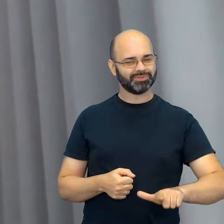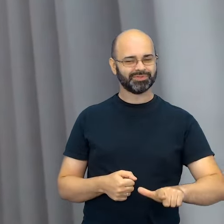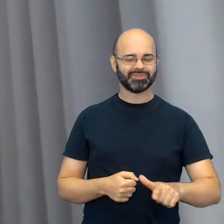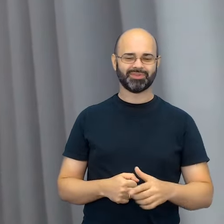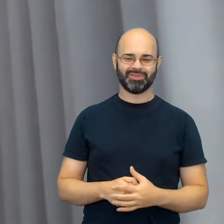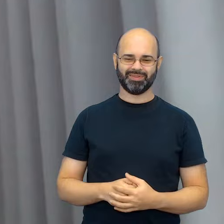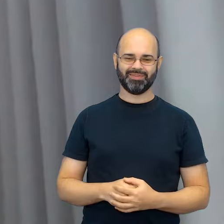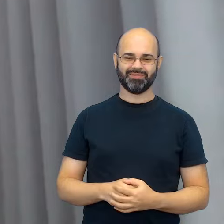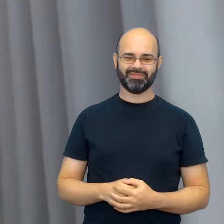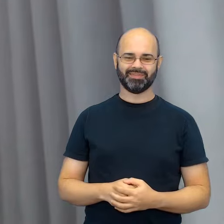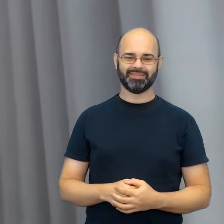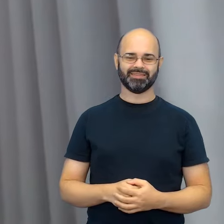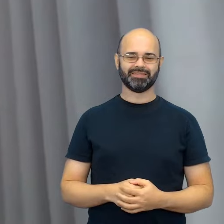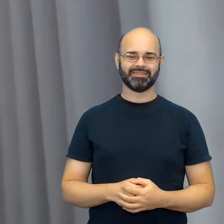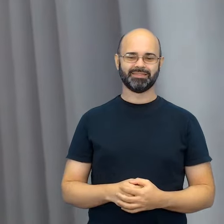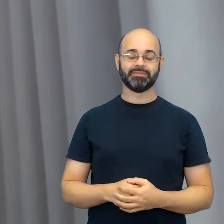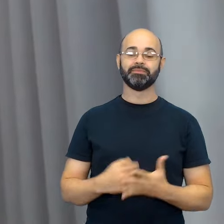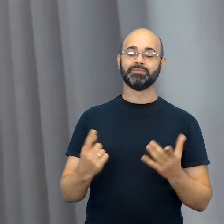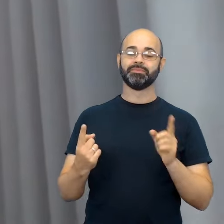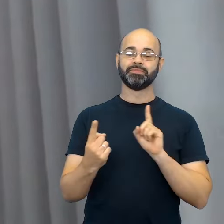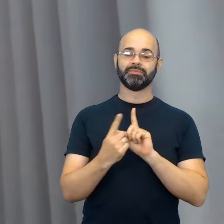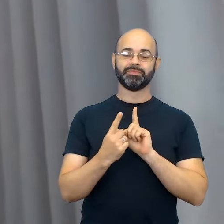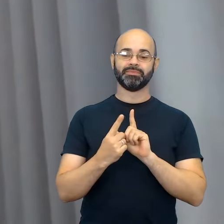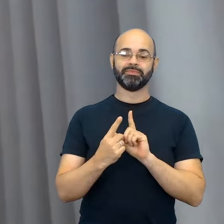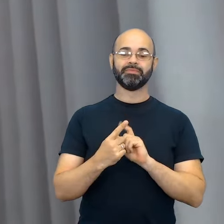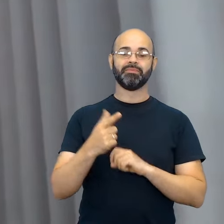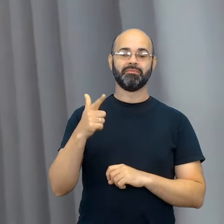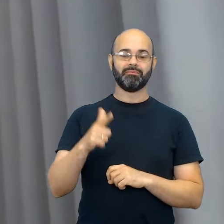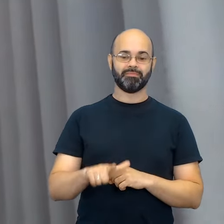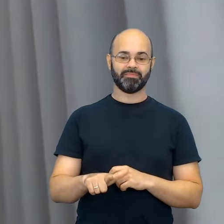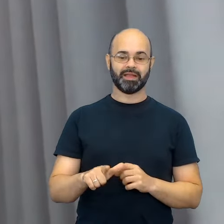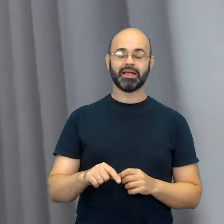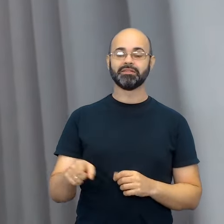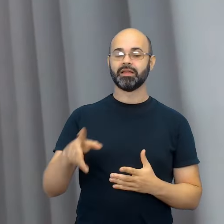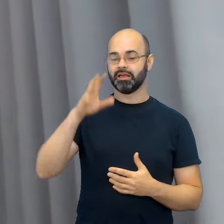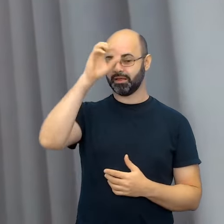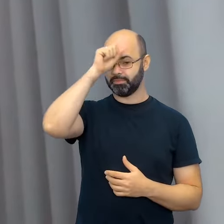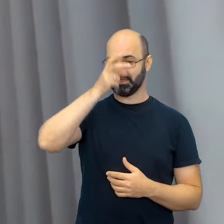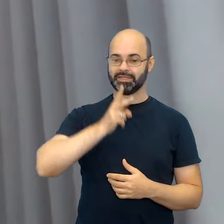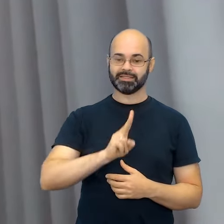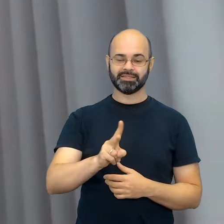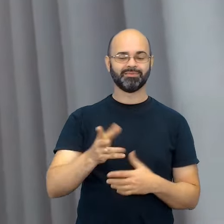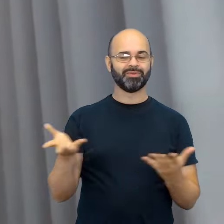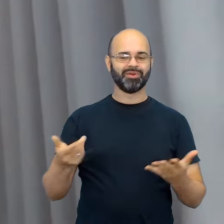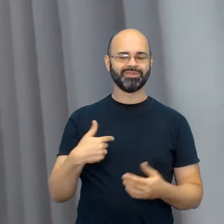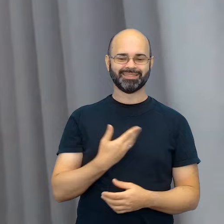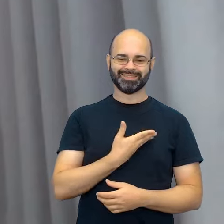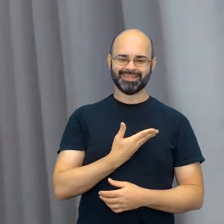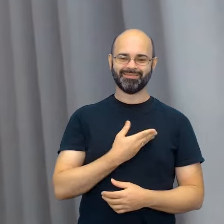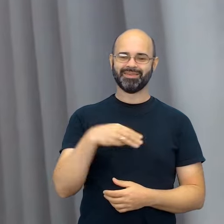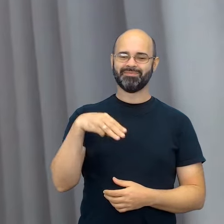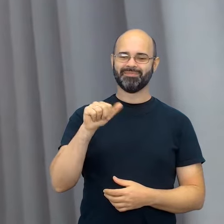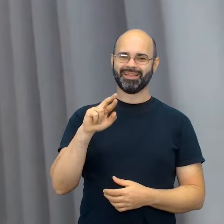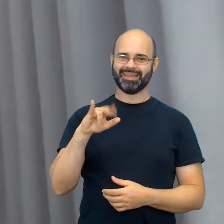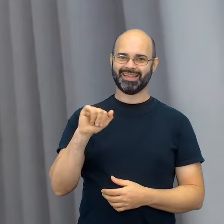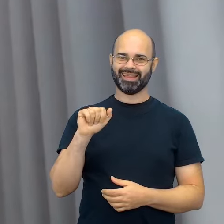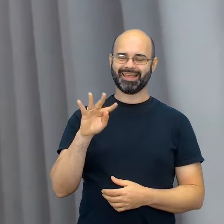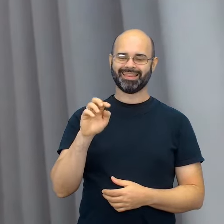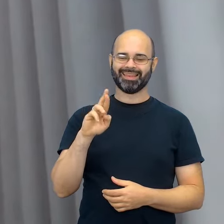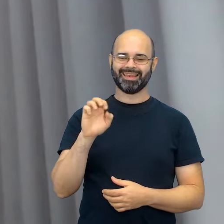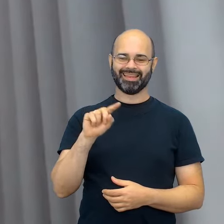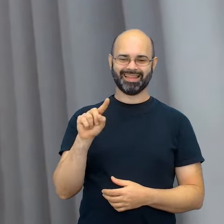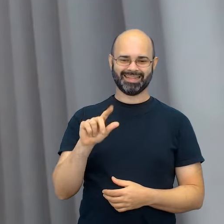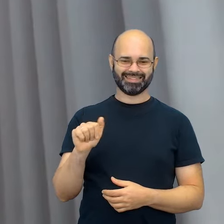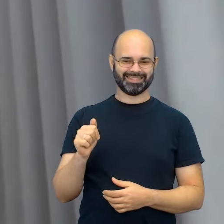para mais uma formação do Aprender Sempre. E hoje estou com a minha amiga Maria Tereza. Vou me